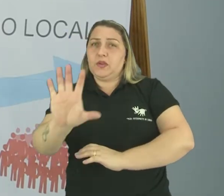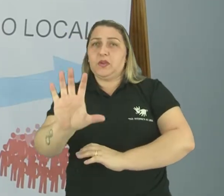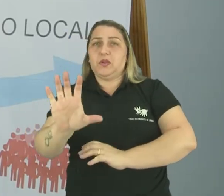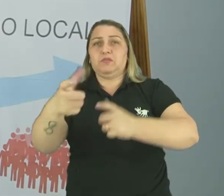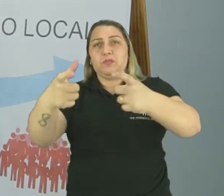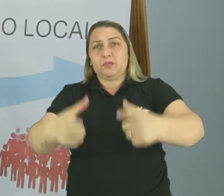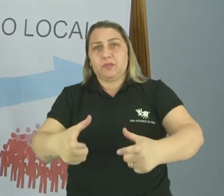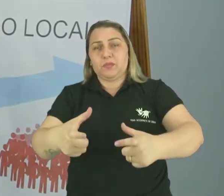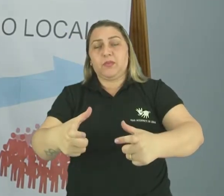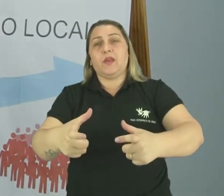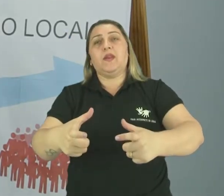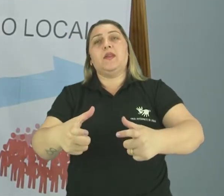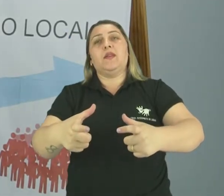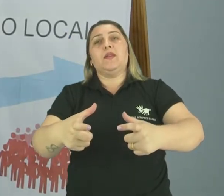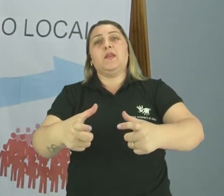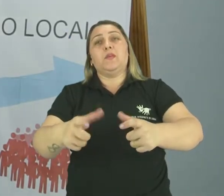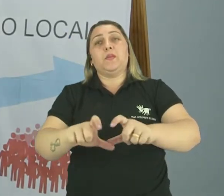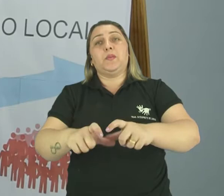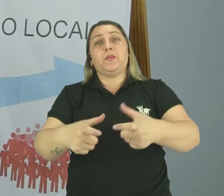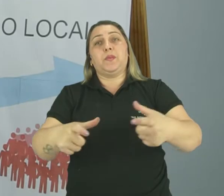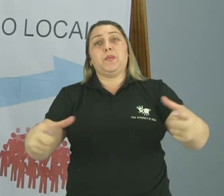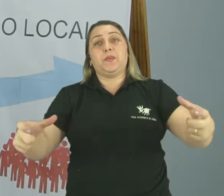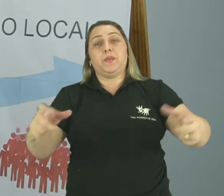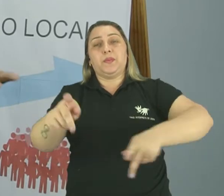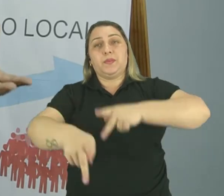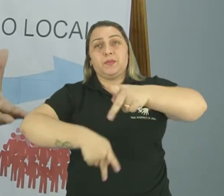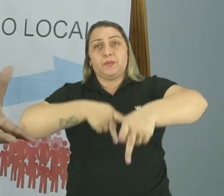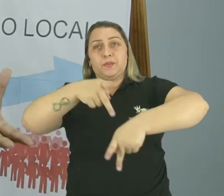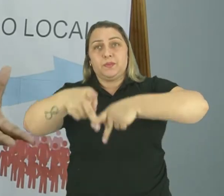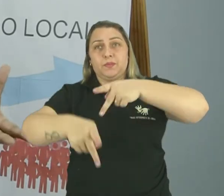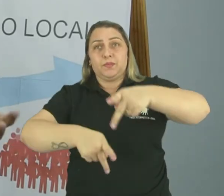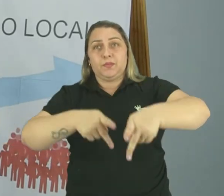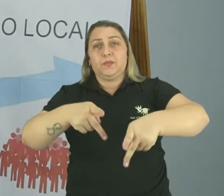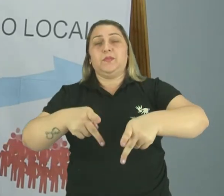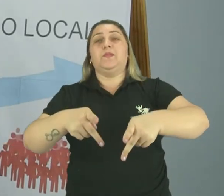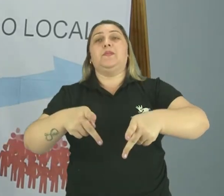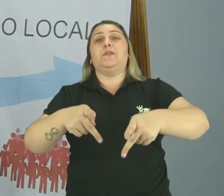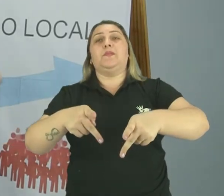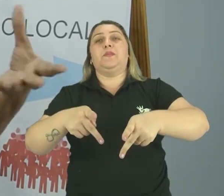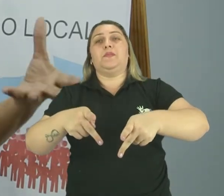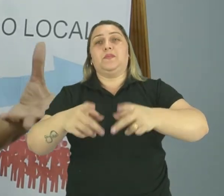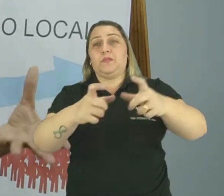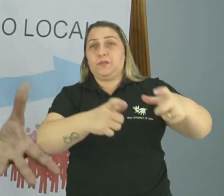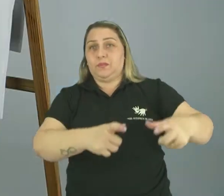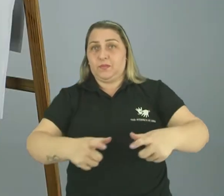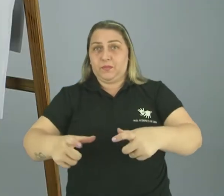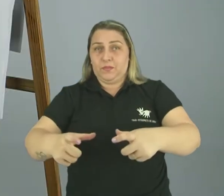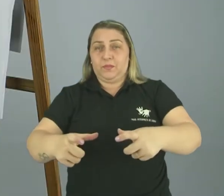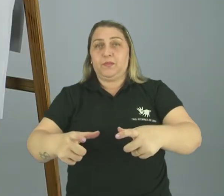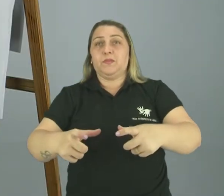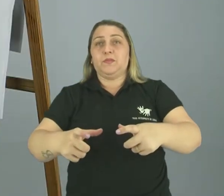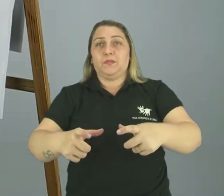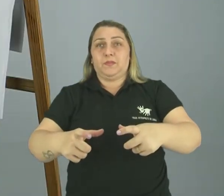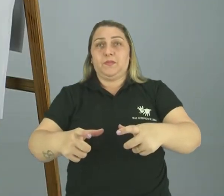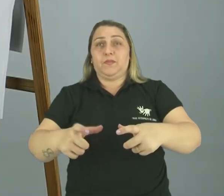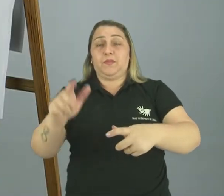Ou seja, quando aumenta-se a população de um determinado local, desse espaço